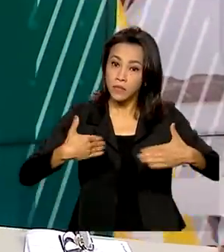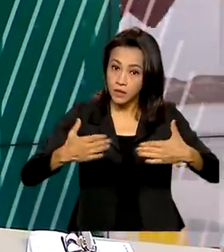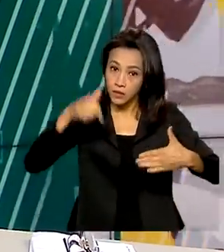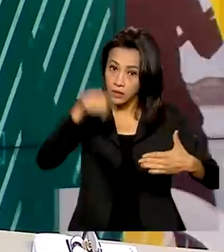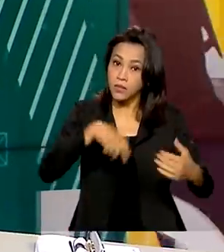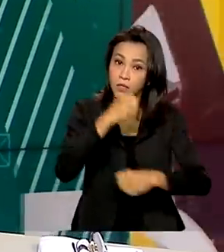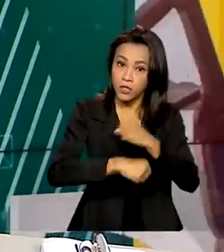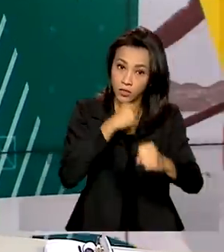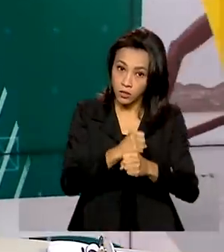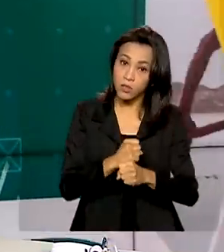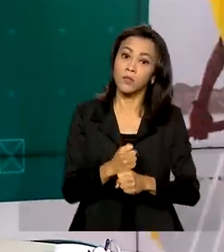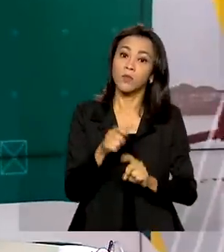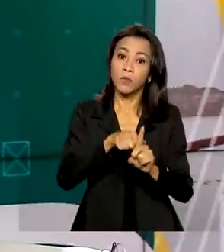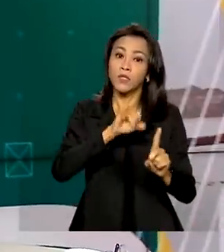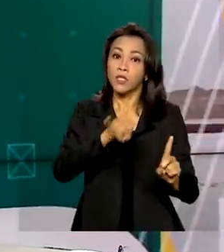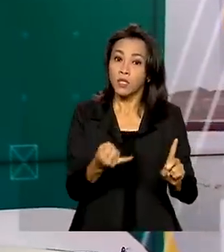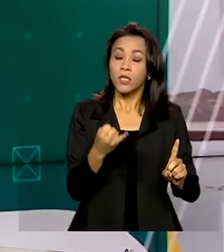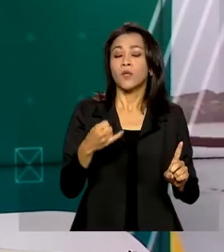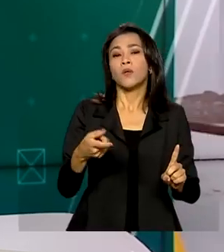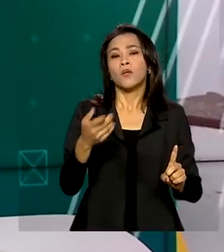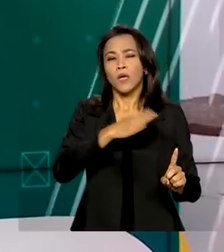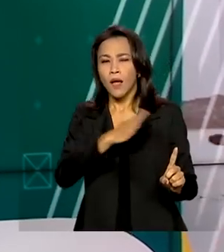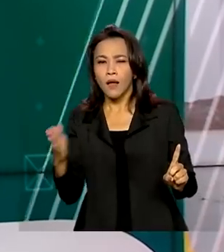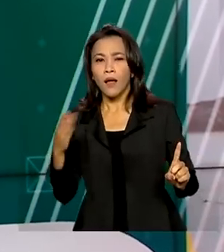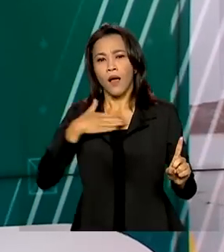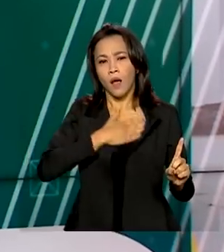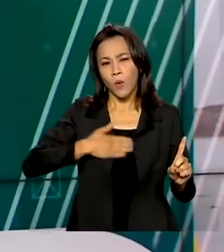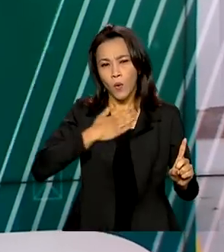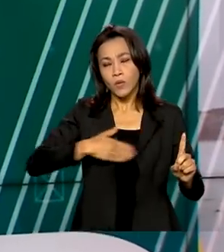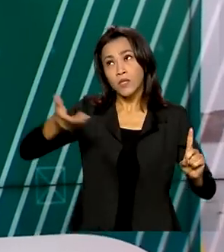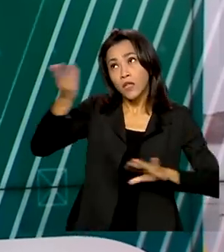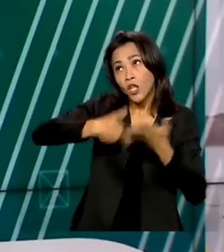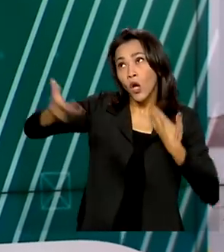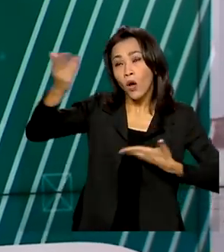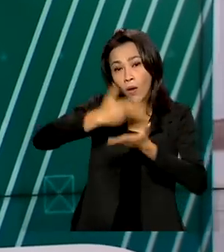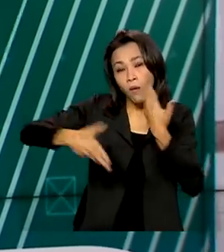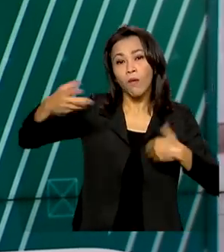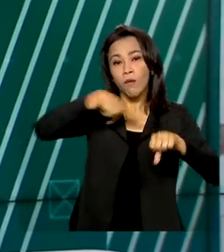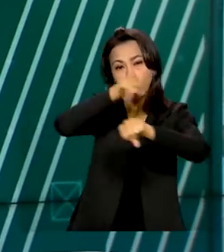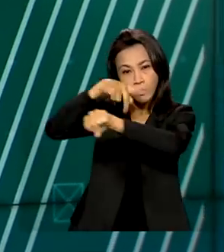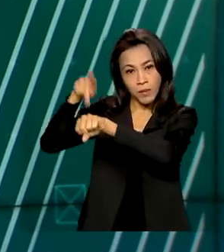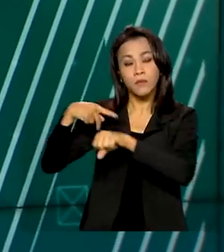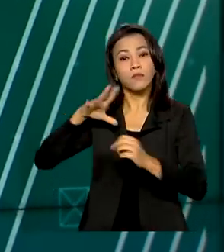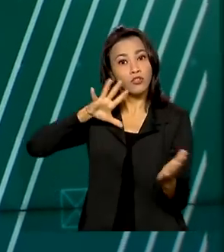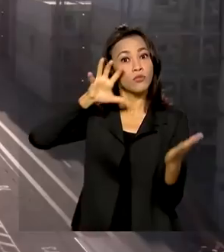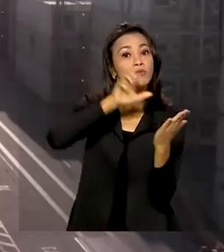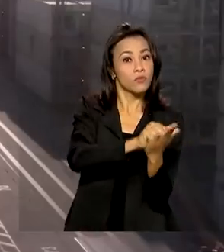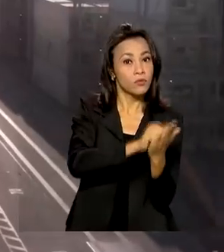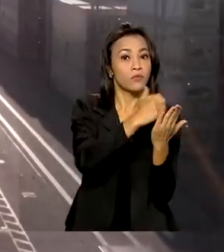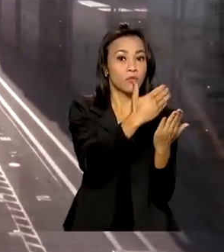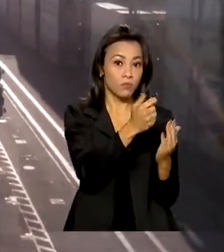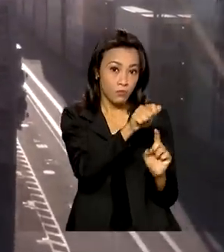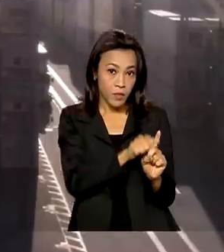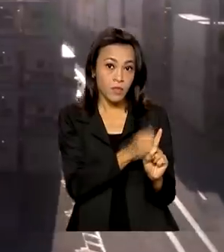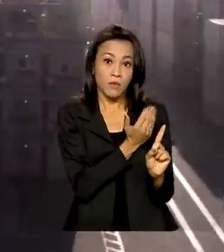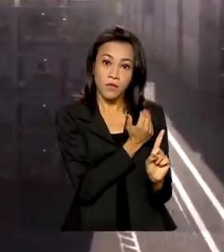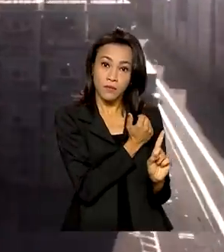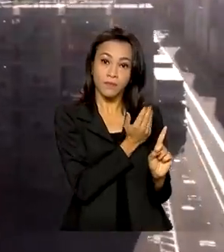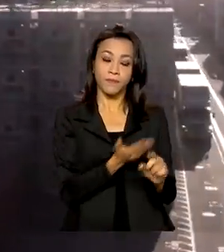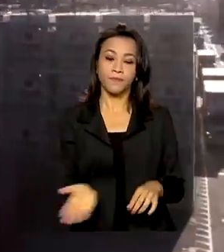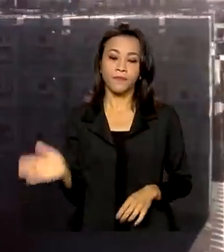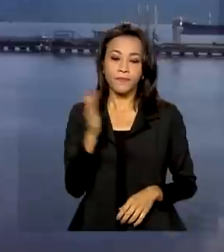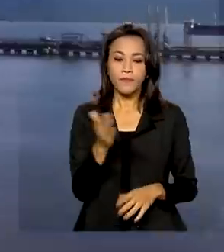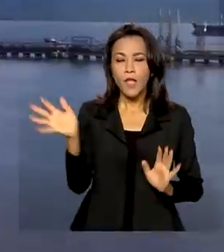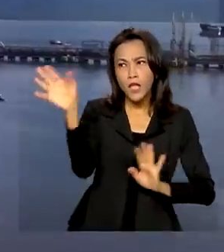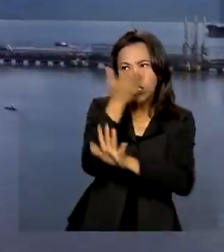A tendência de superávit nas trocas com o exterior também foi registrada no mês passado. As